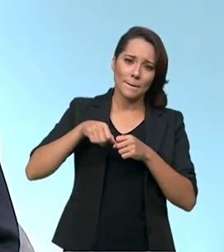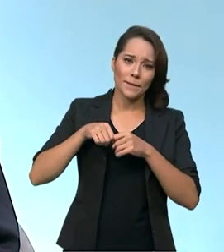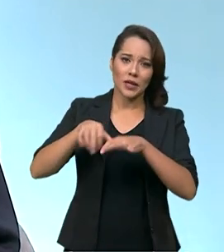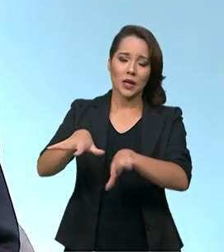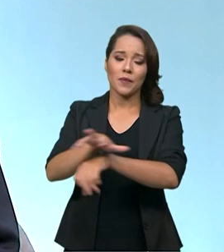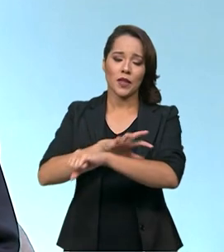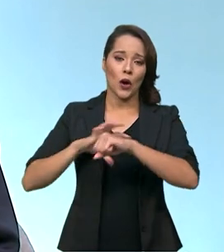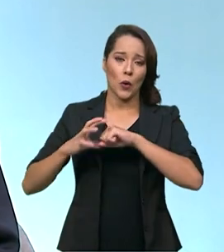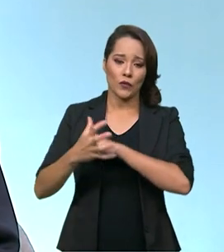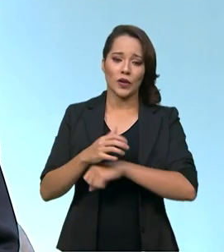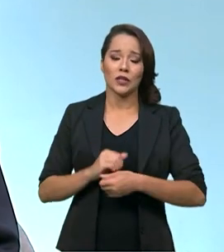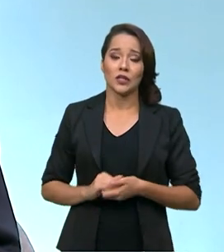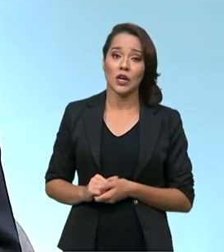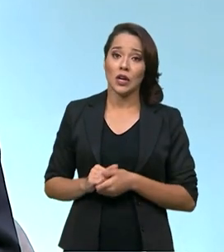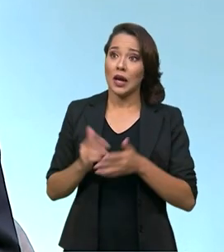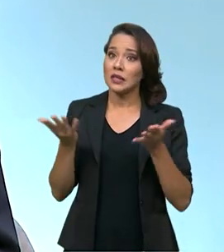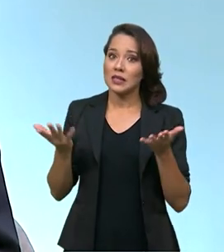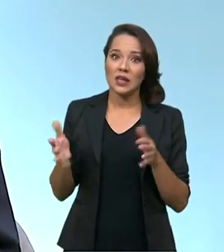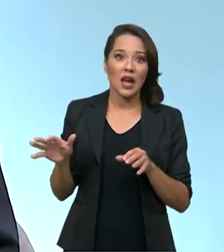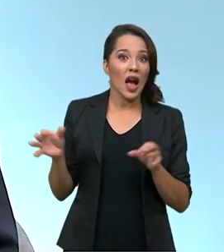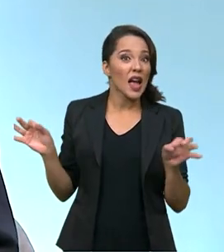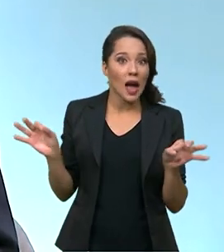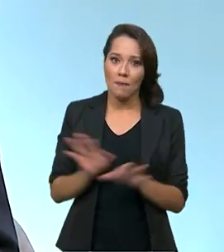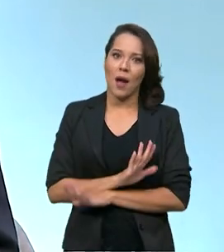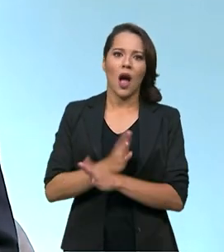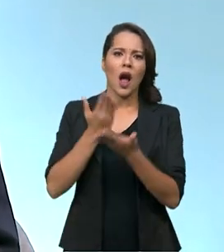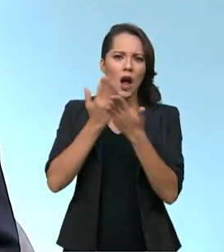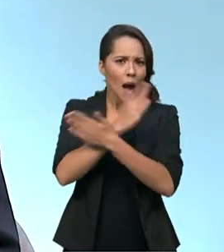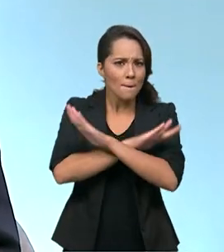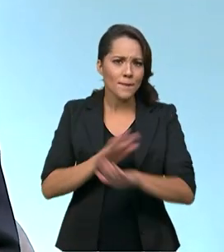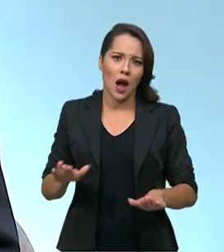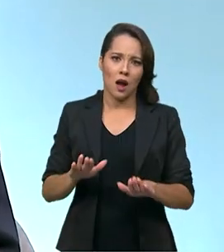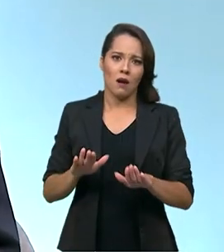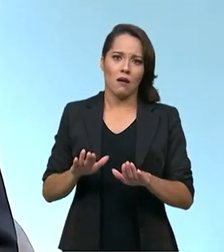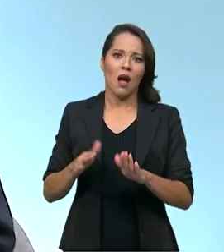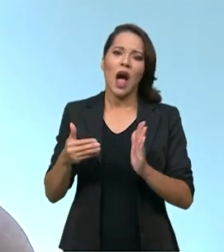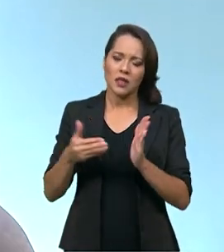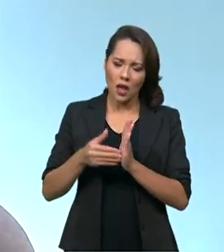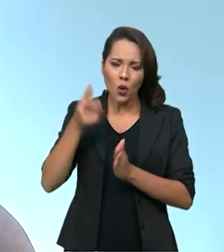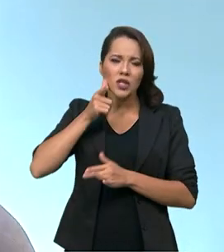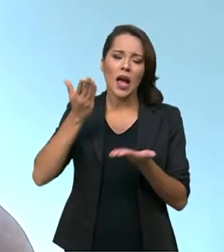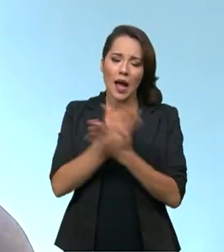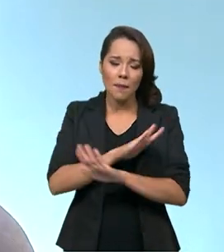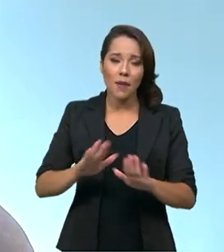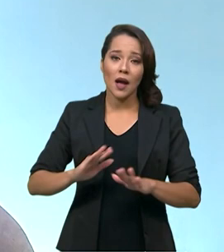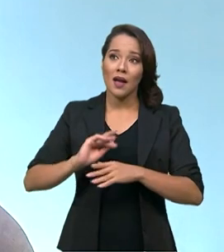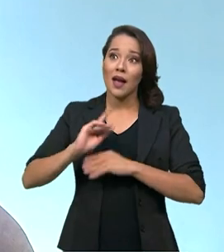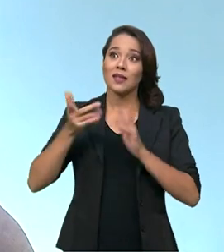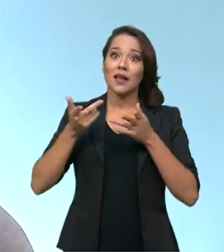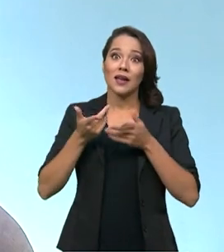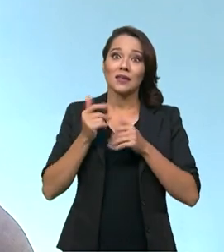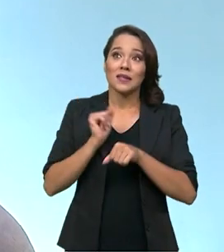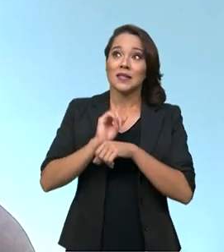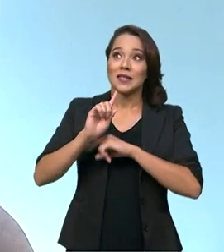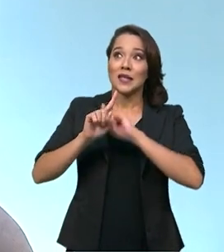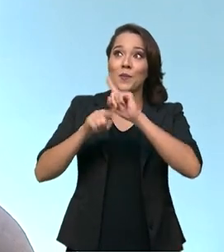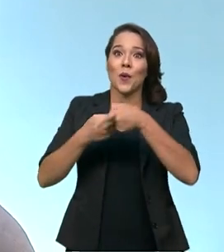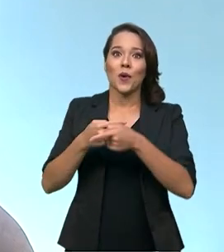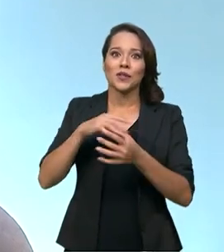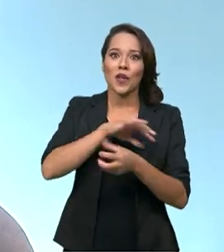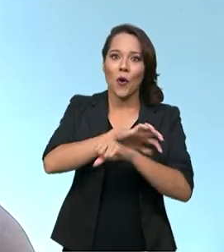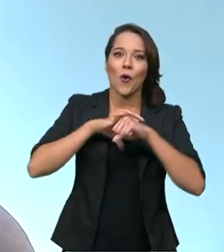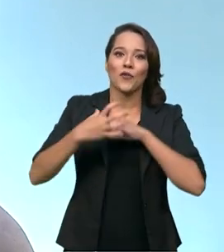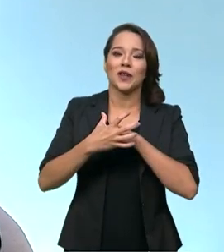da Covid-19 de uma forma definitiva. E chegar ao que é tão ansiado pós-Covid, né? Pós-Covid